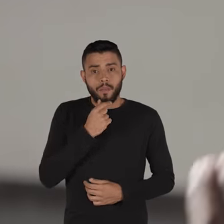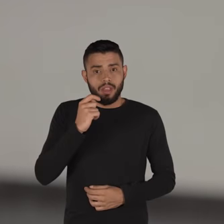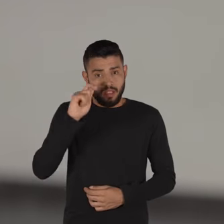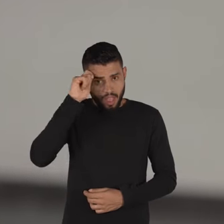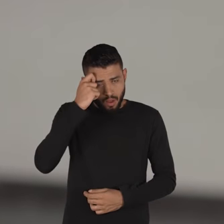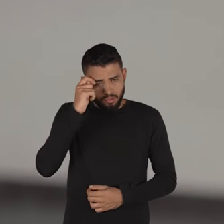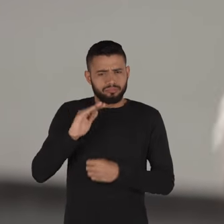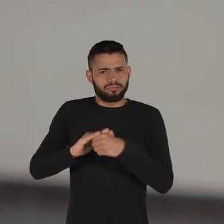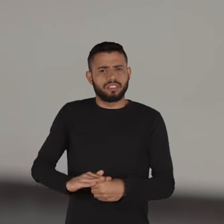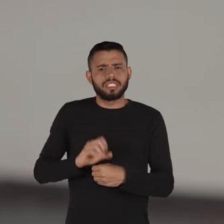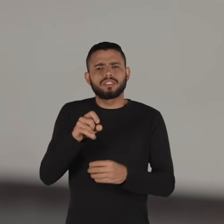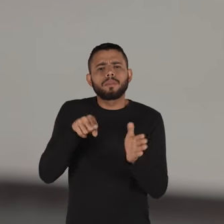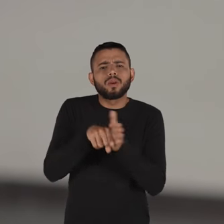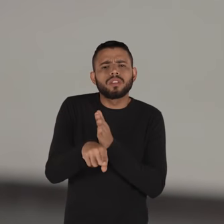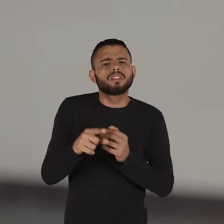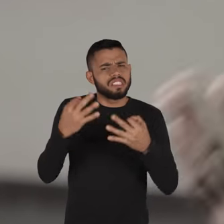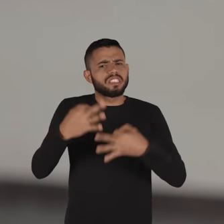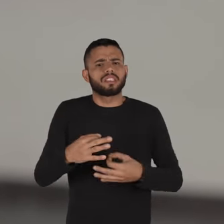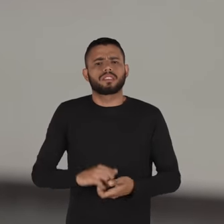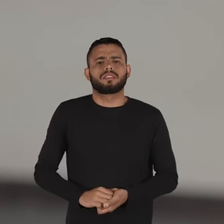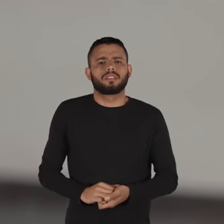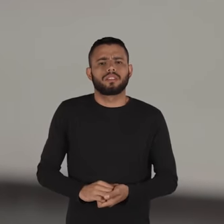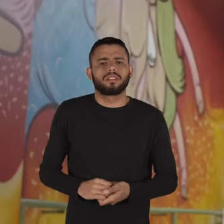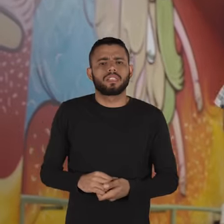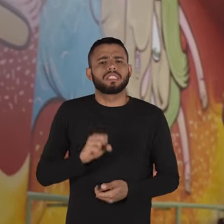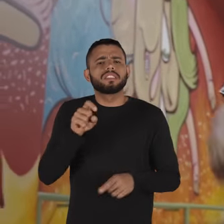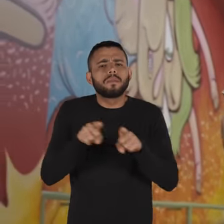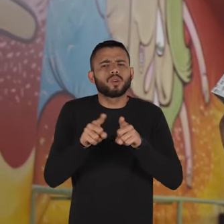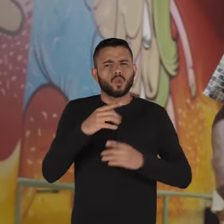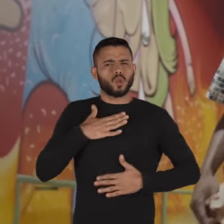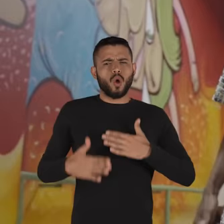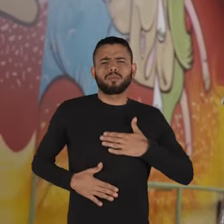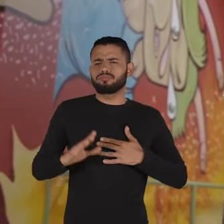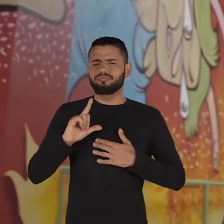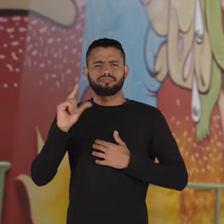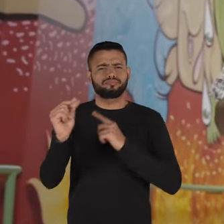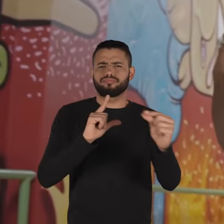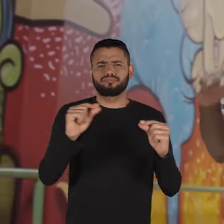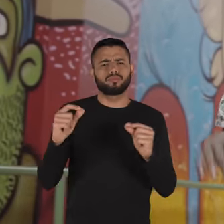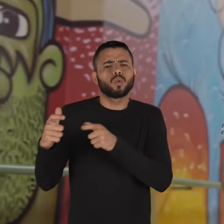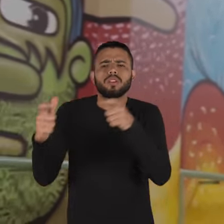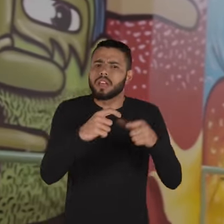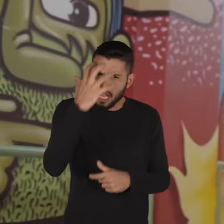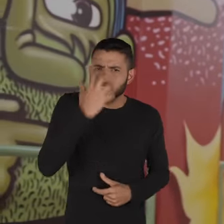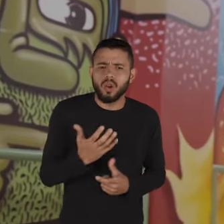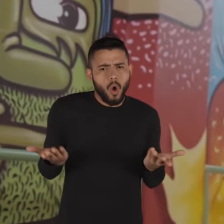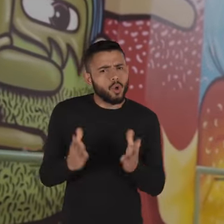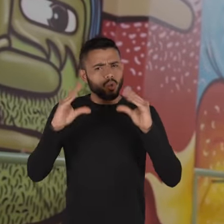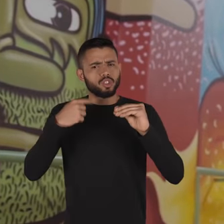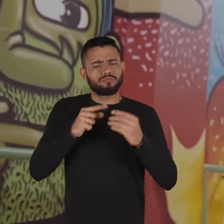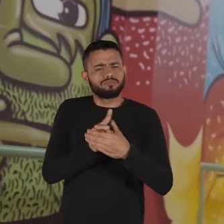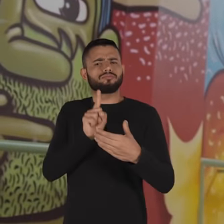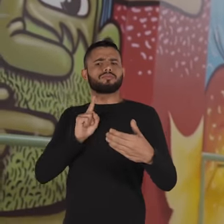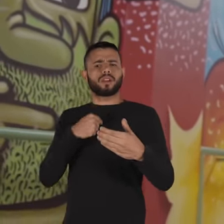silêncio a ser quebrado? Se você for perguntar isso para o homem negro com certeza. Sem falar os copos que saem de todo canto. É sério meu mano essa noite